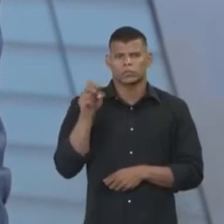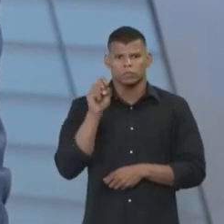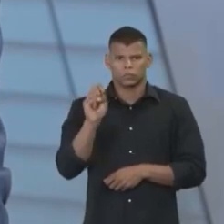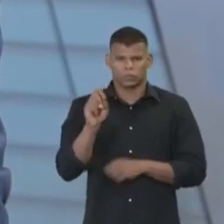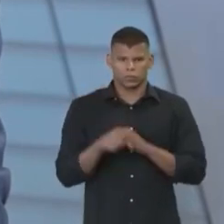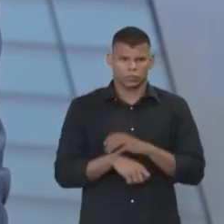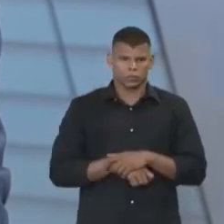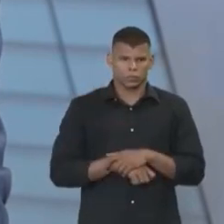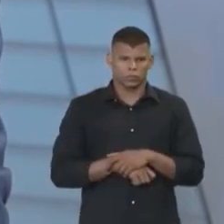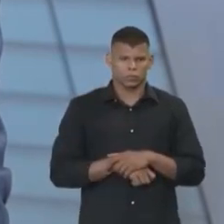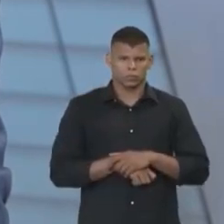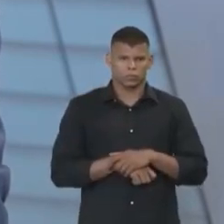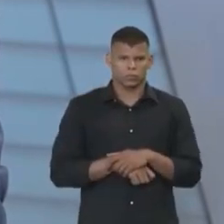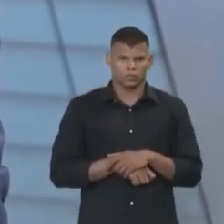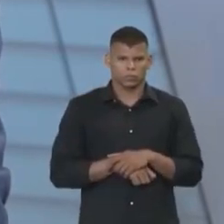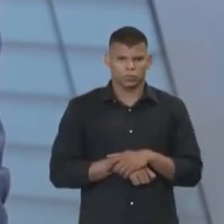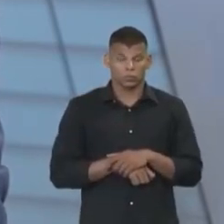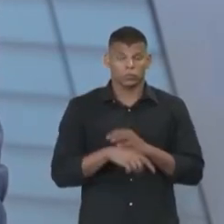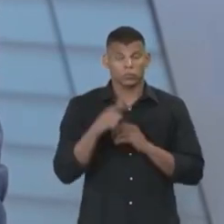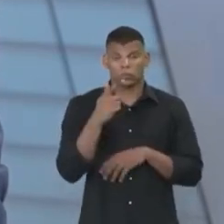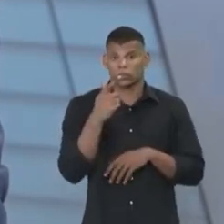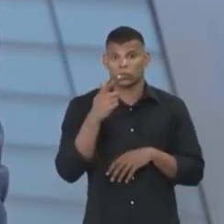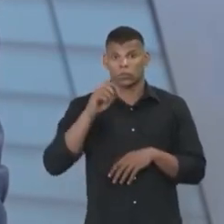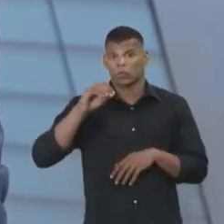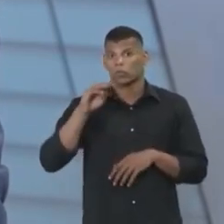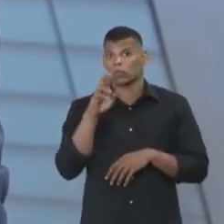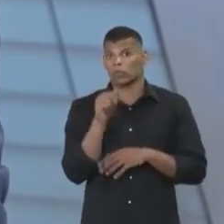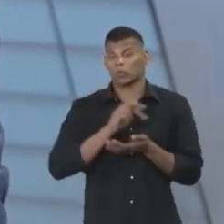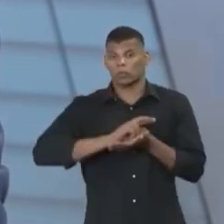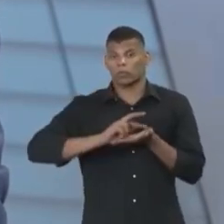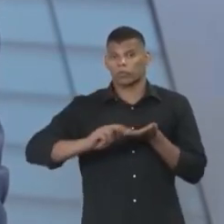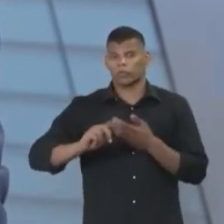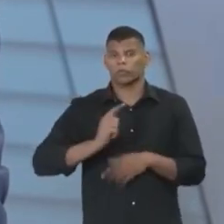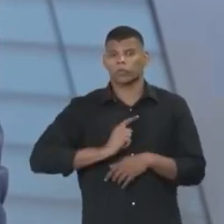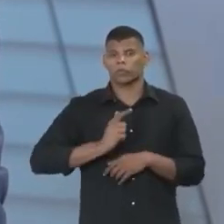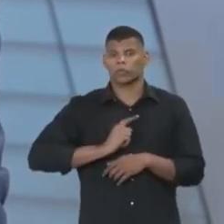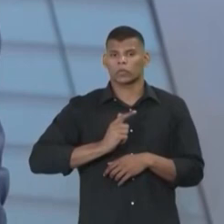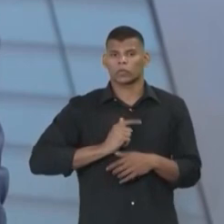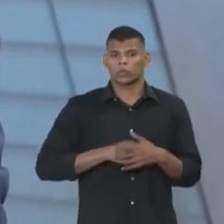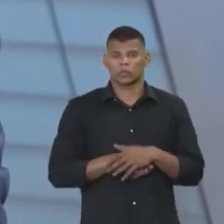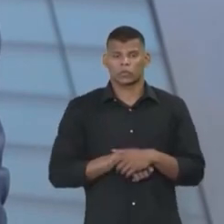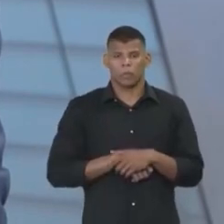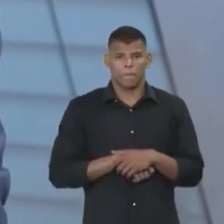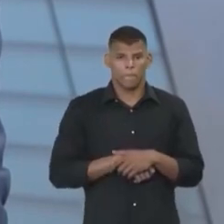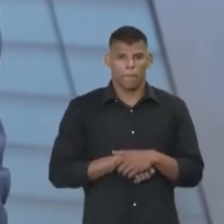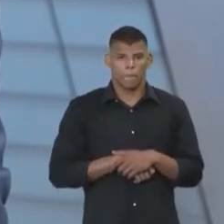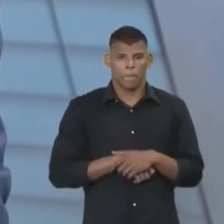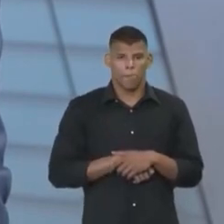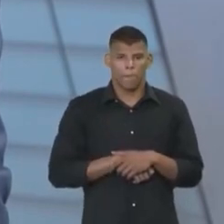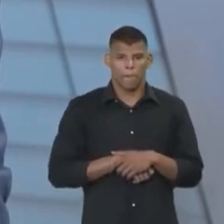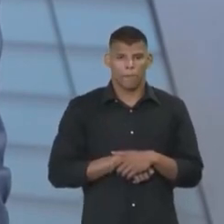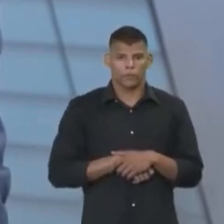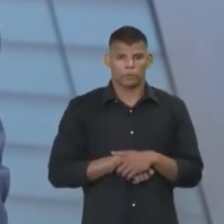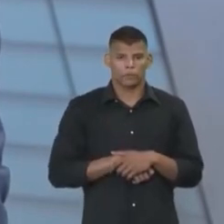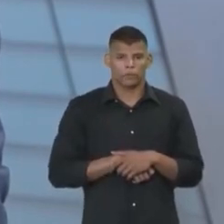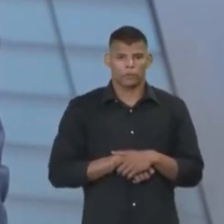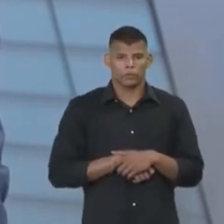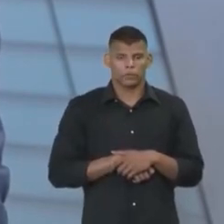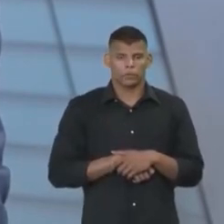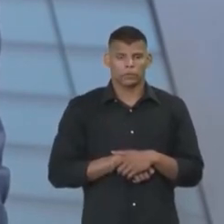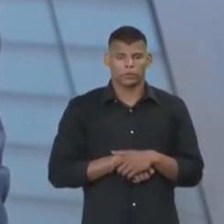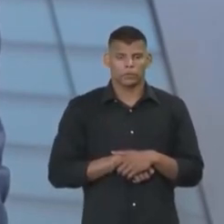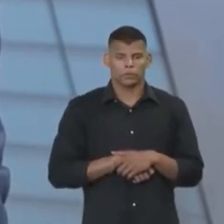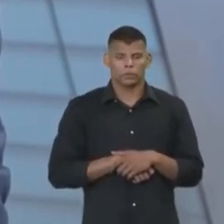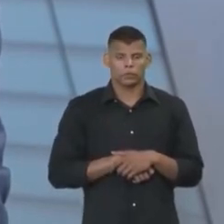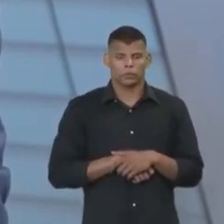Inovar. E tem várias obras publicadas, é só procurar aí. Blaine Queiroz, aparece. A lacuna